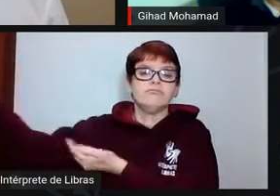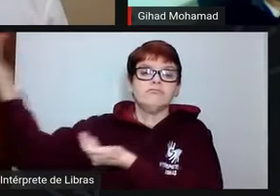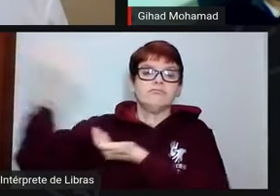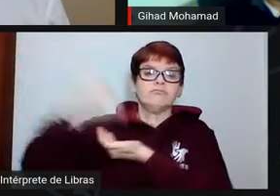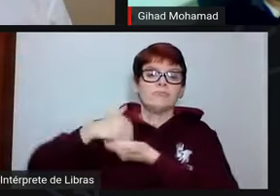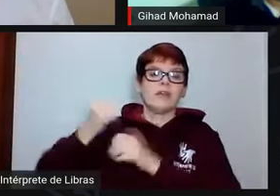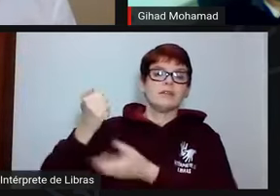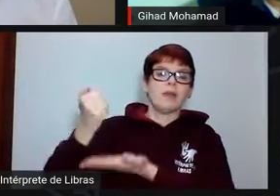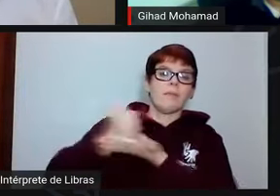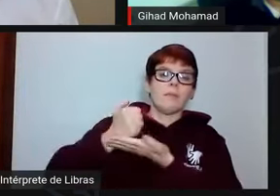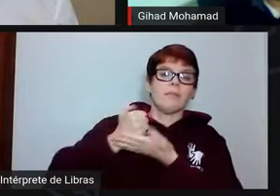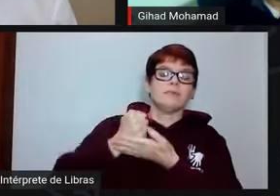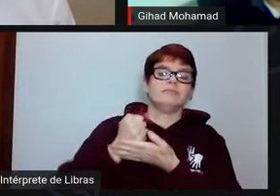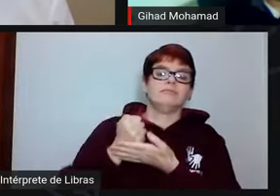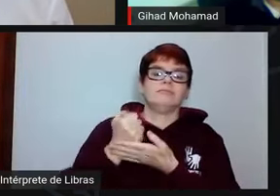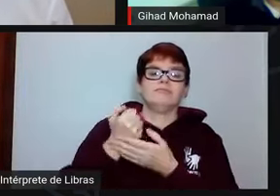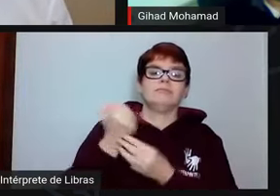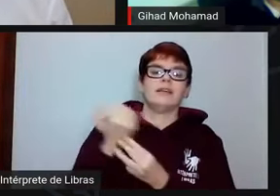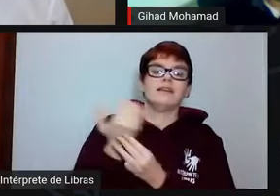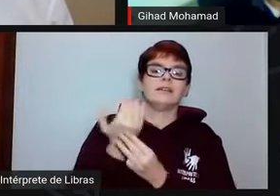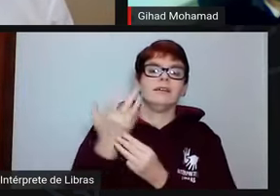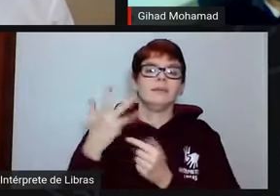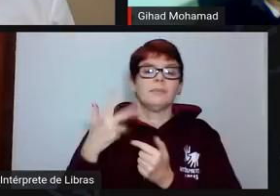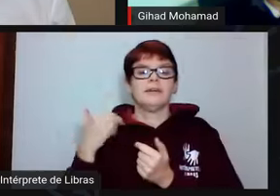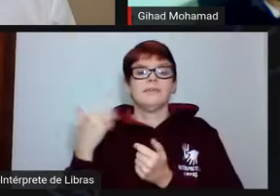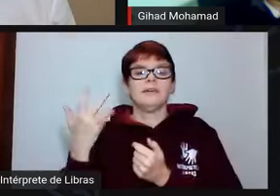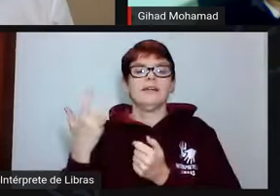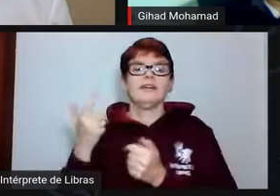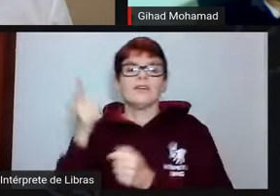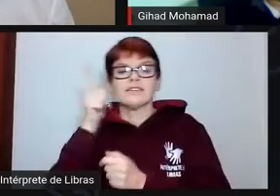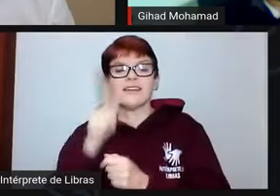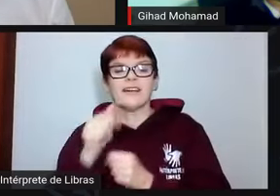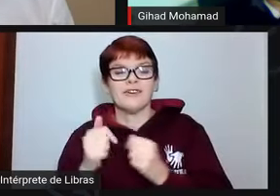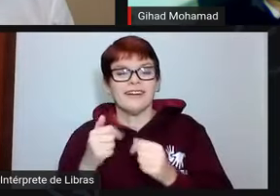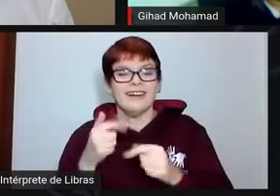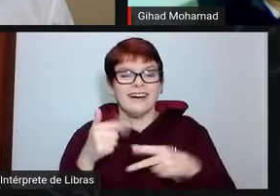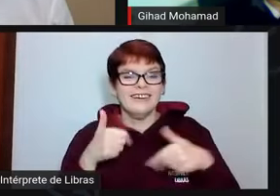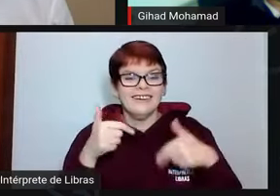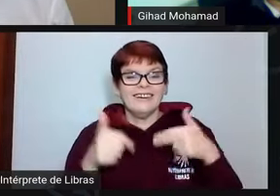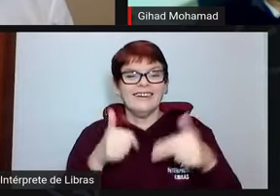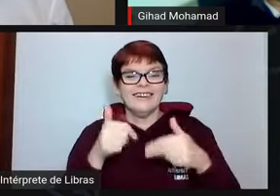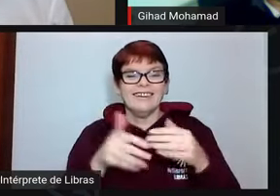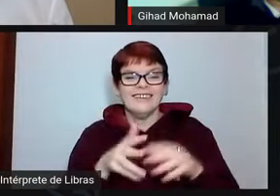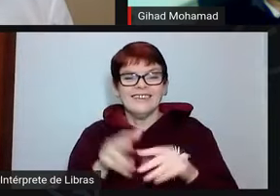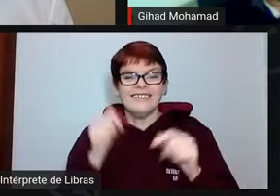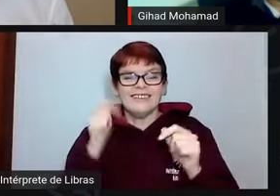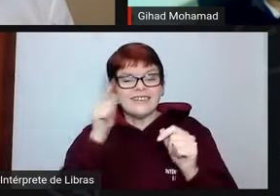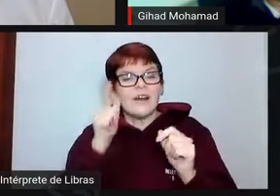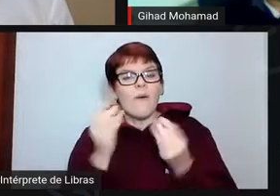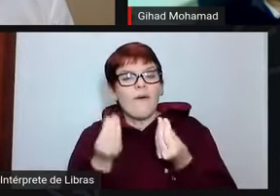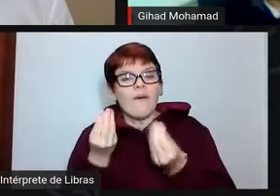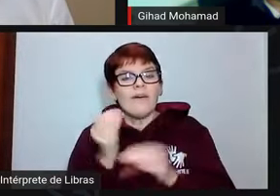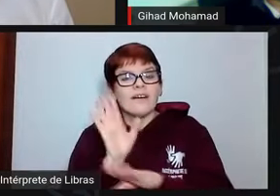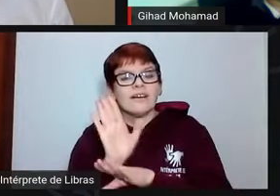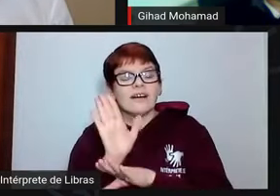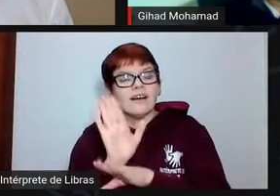Isso que a universidade oferece gratuitamente para o setor produtivo corre o risco